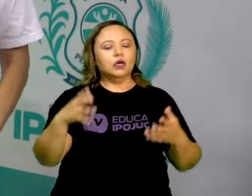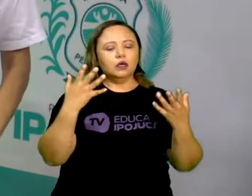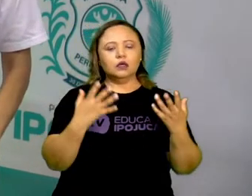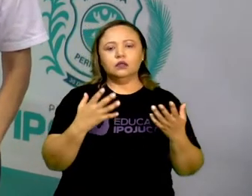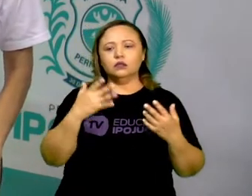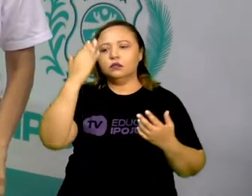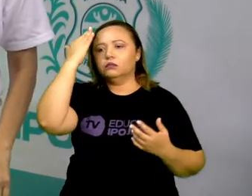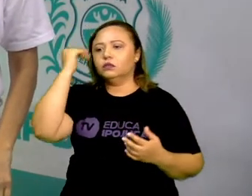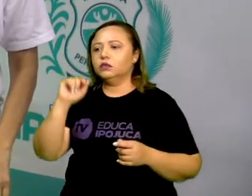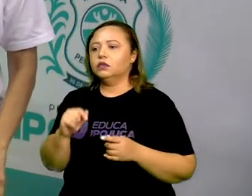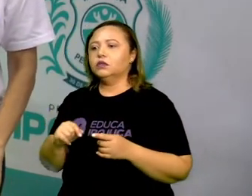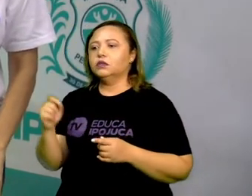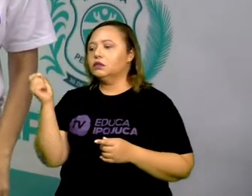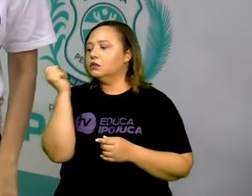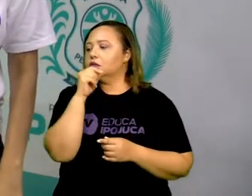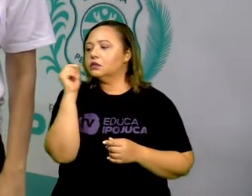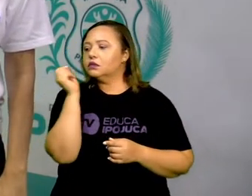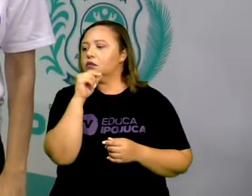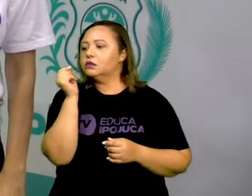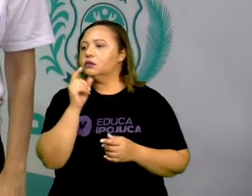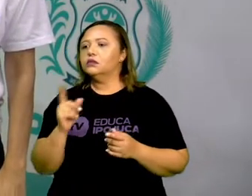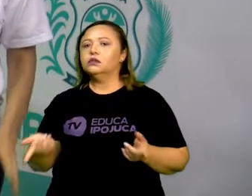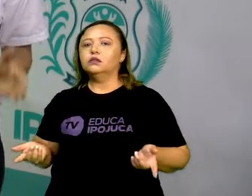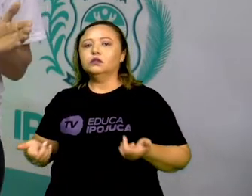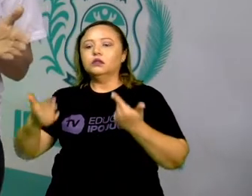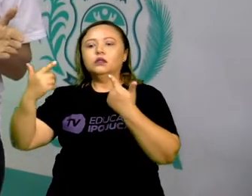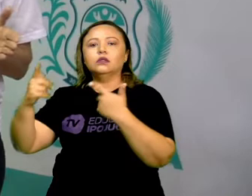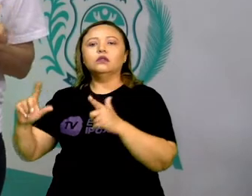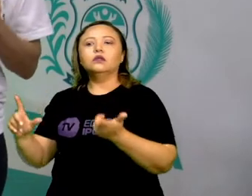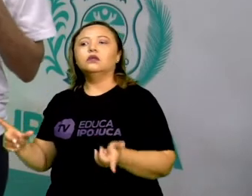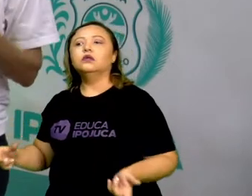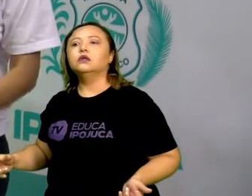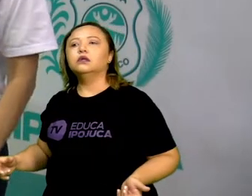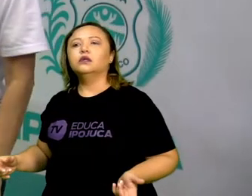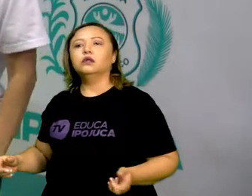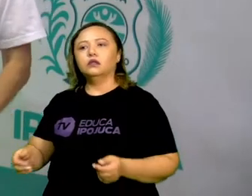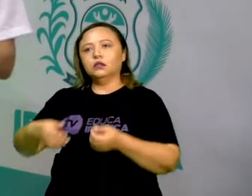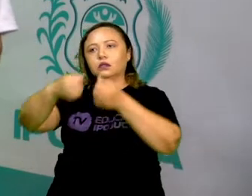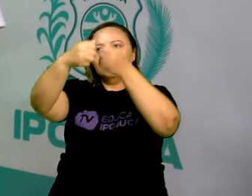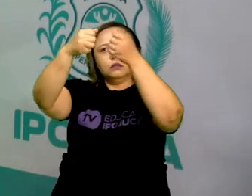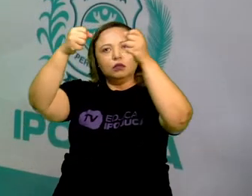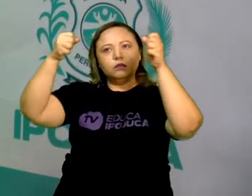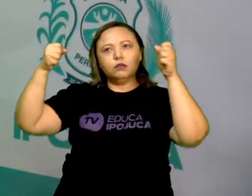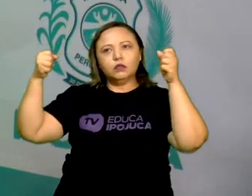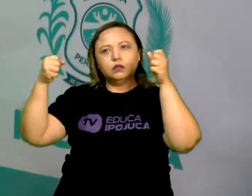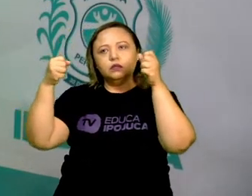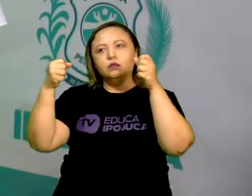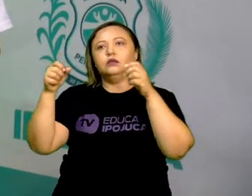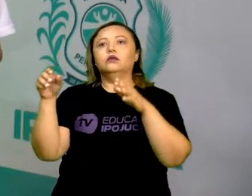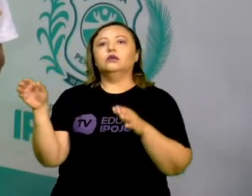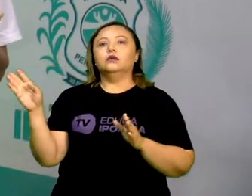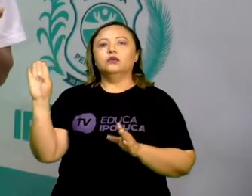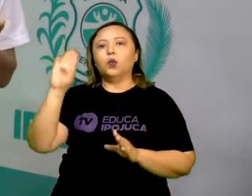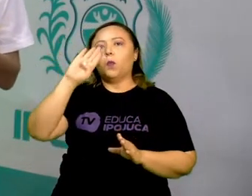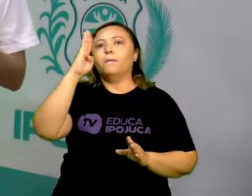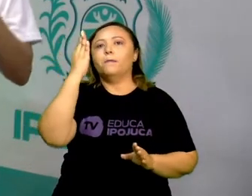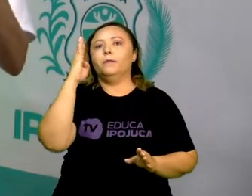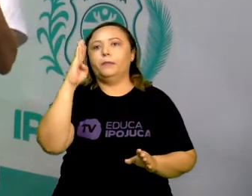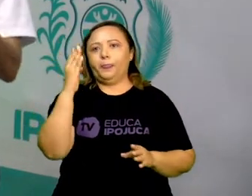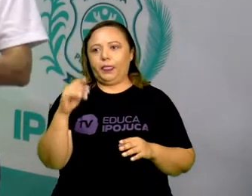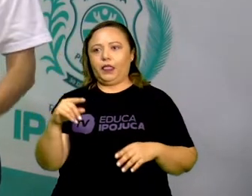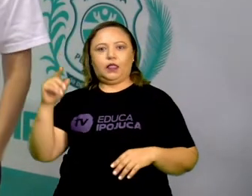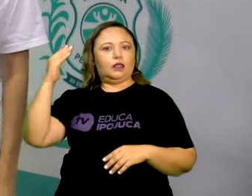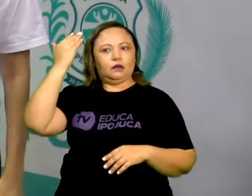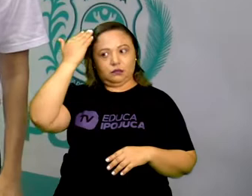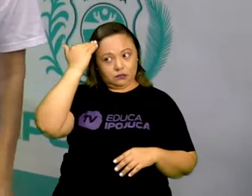escovas. Lá no armário, dentro do banheiro. Não fica fácil? Então, a gente tem que ter algumas coordenadas